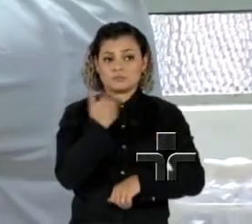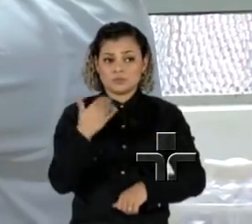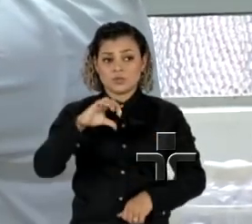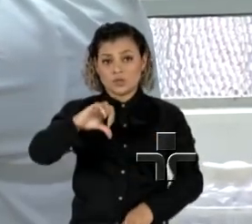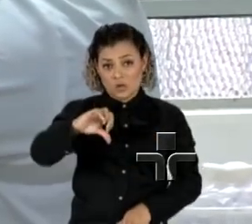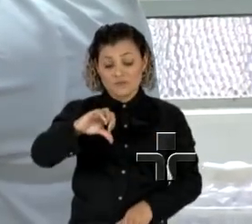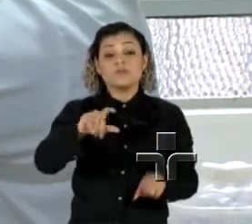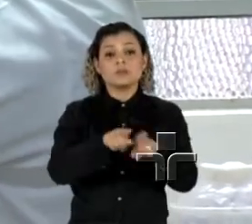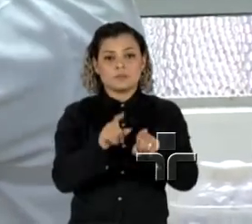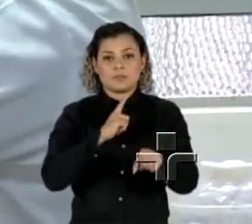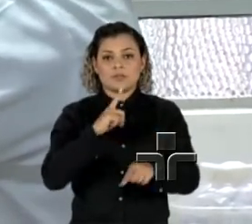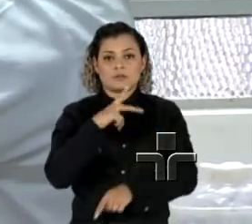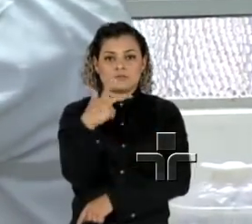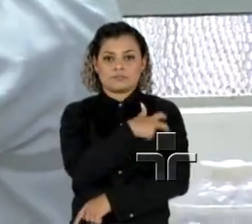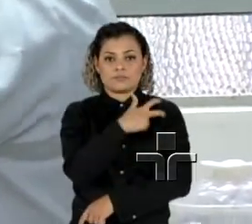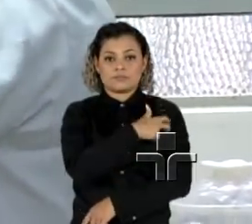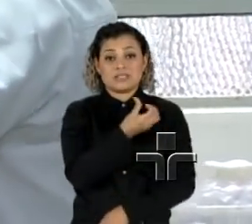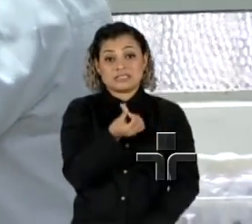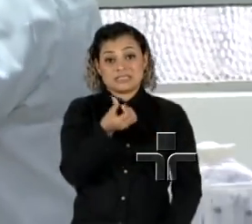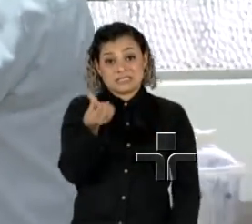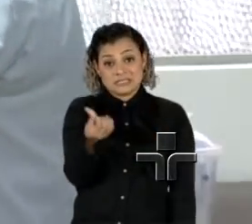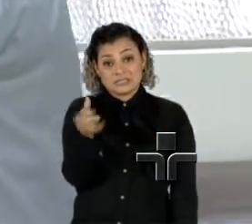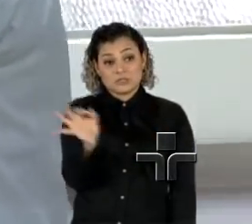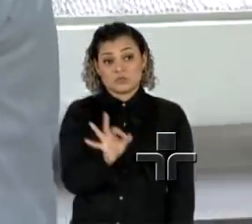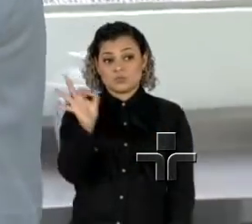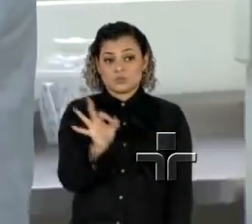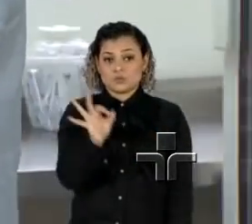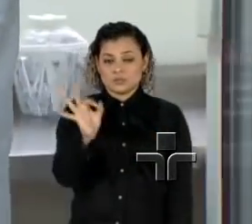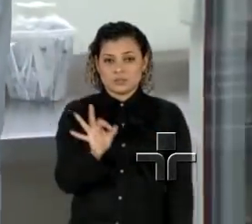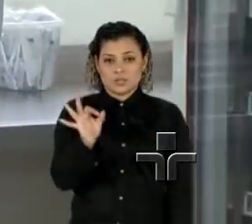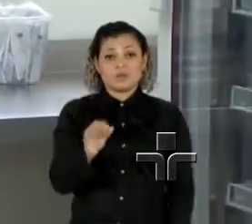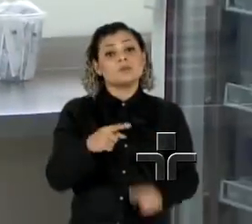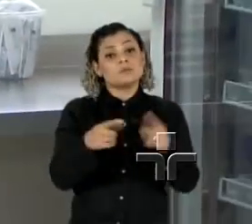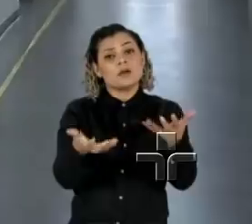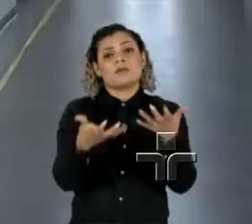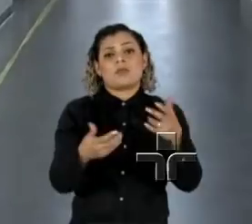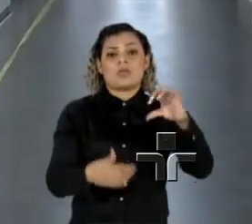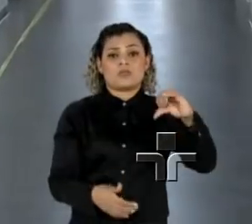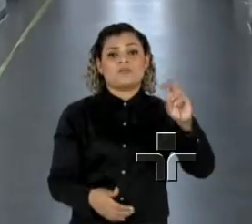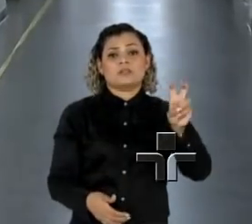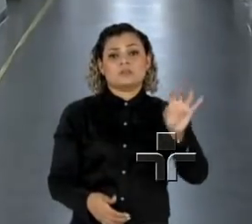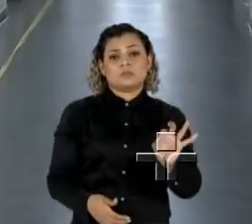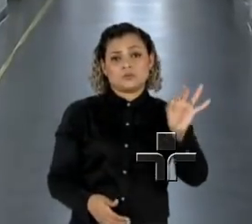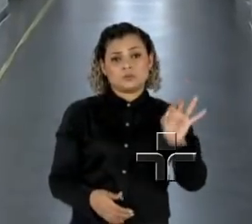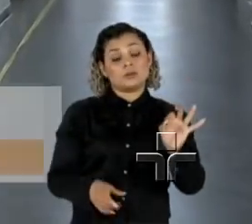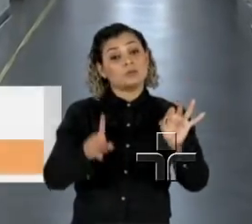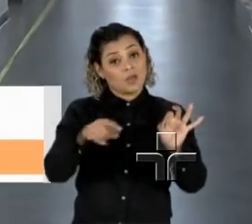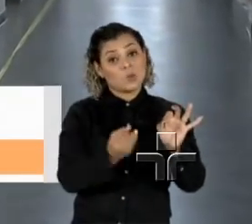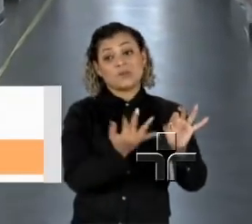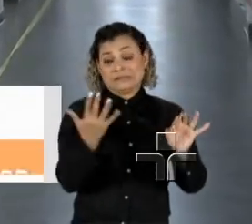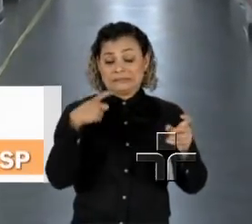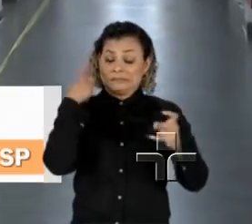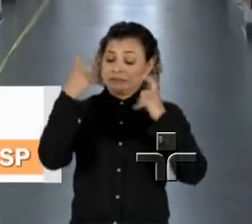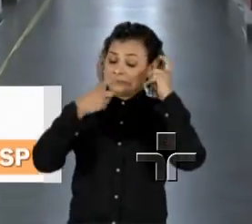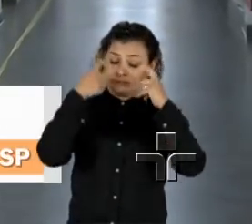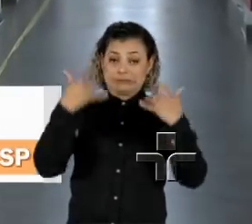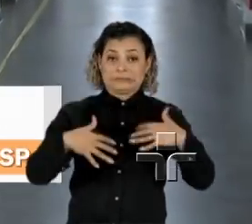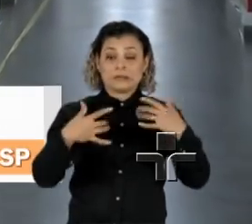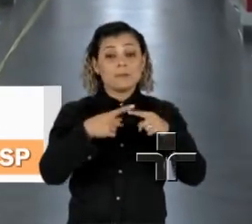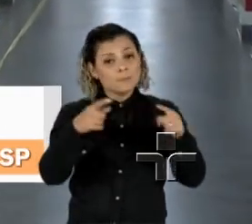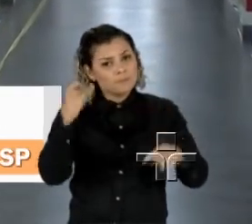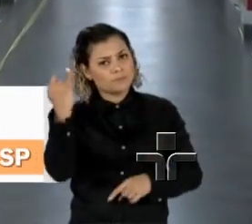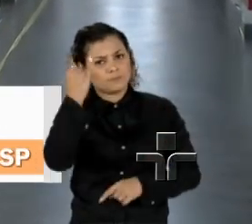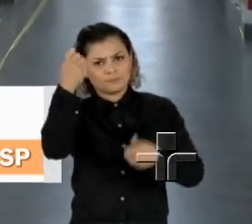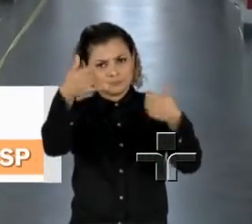estado imunizou 66%, bem abaixo da meta de 95%. É um número preocupante, mas é importante